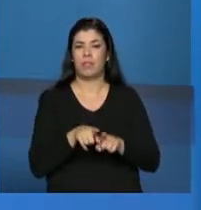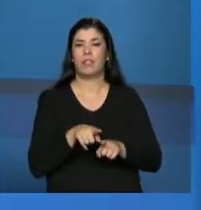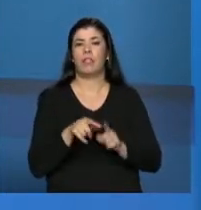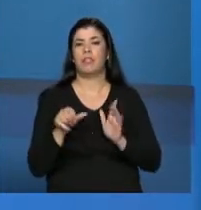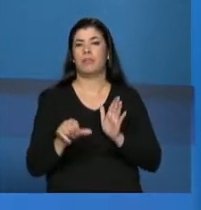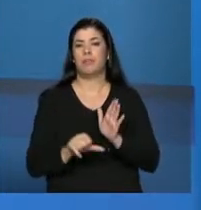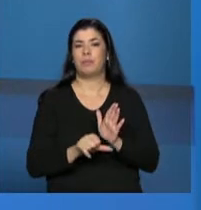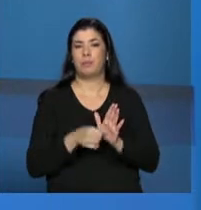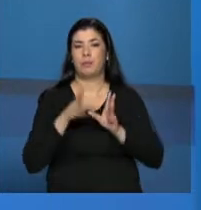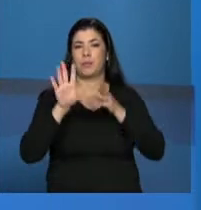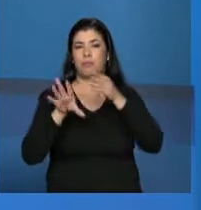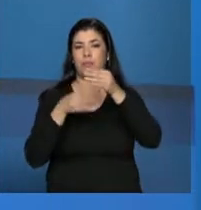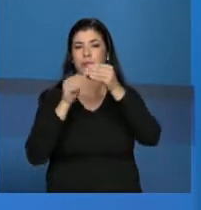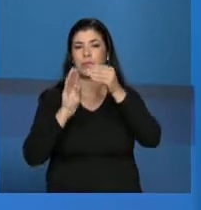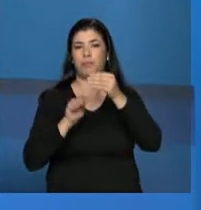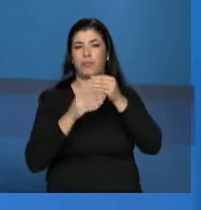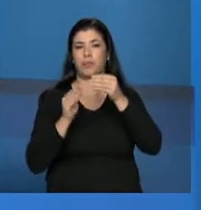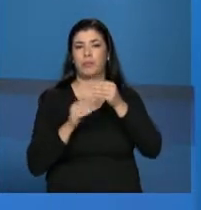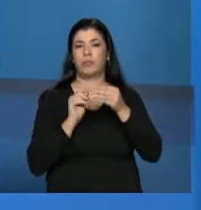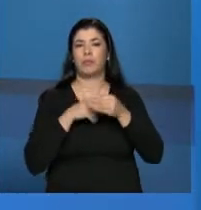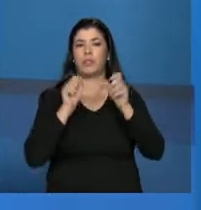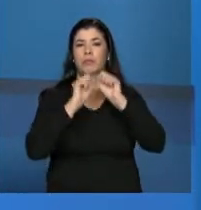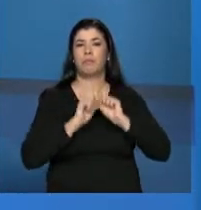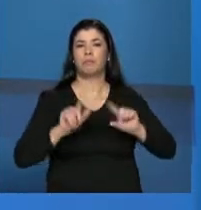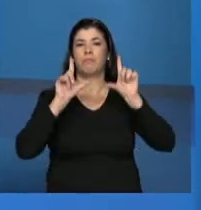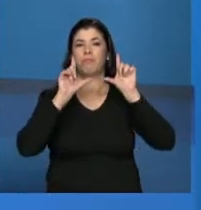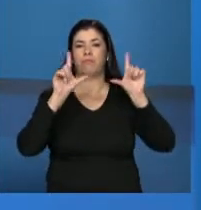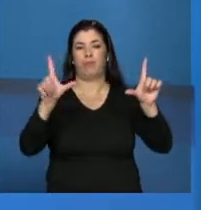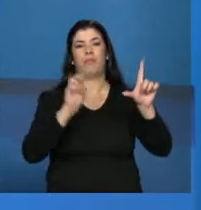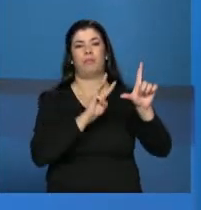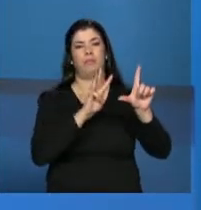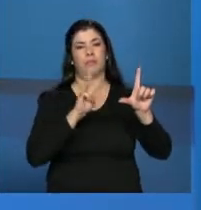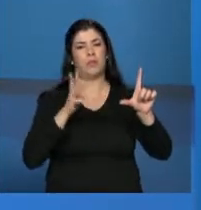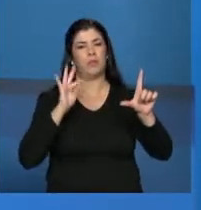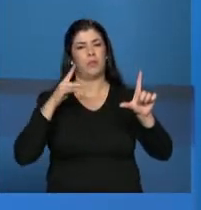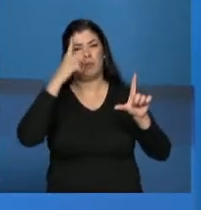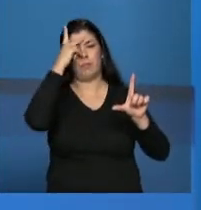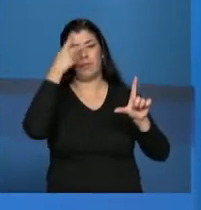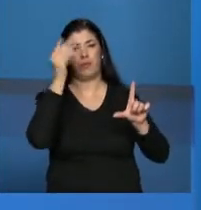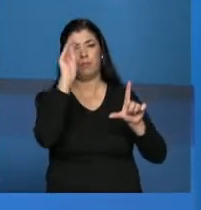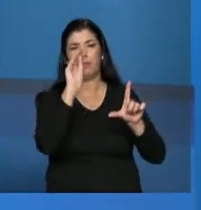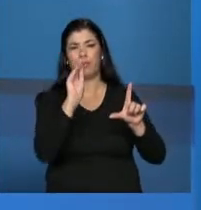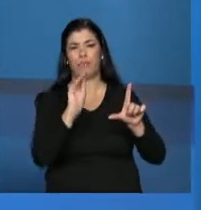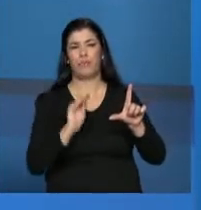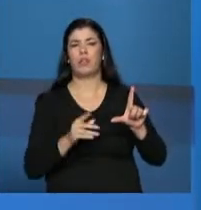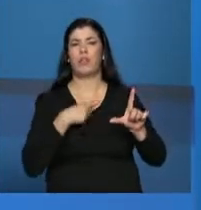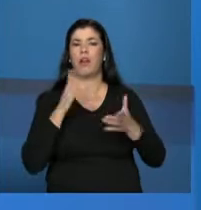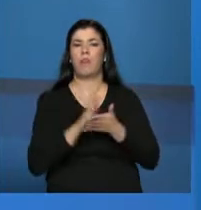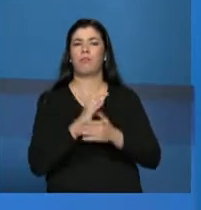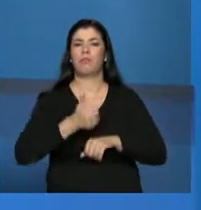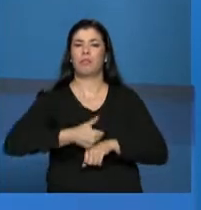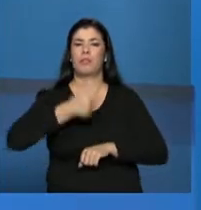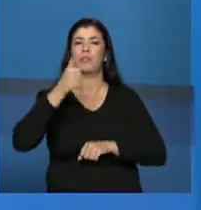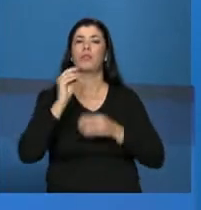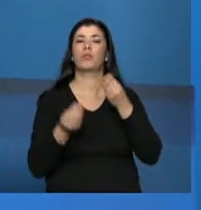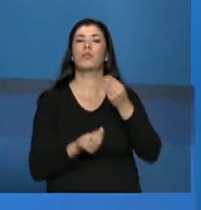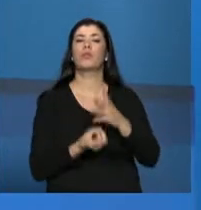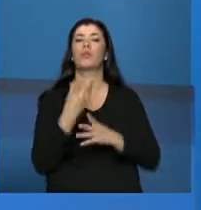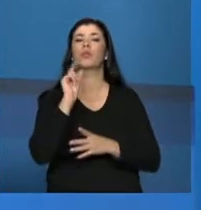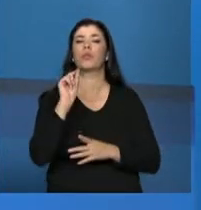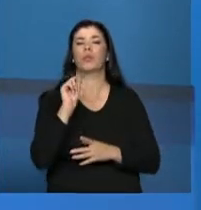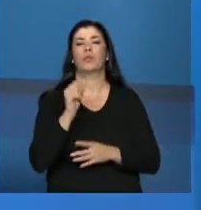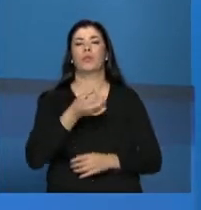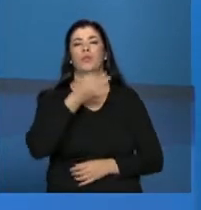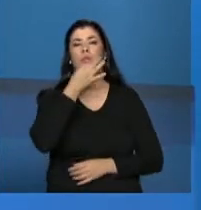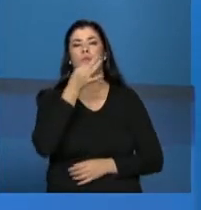sua implementação, a partir do momento que ele foi ao ar, que todo mundo começou a preencher e muitas melhorias surgiram a partir daí, de sugestões